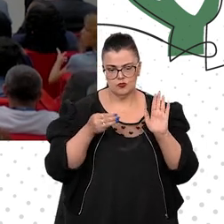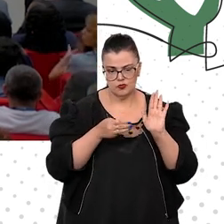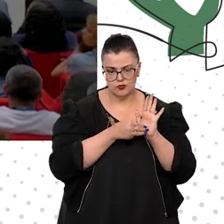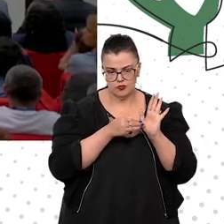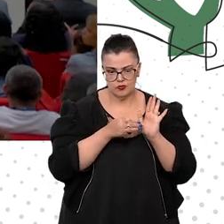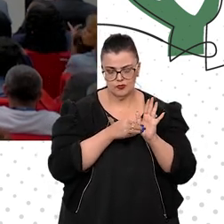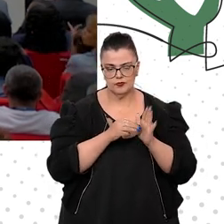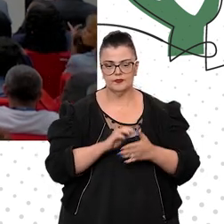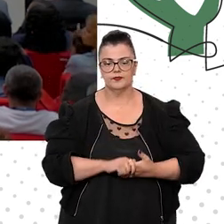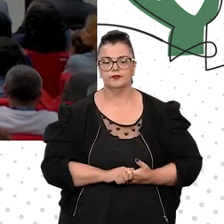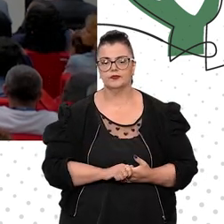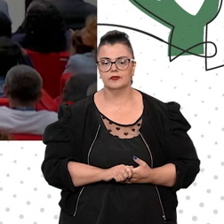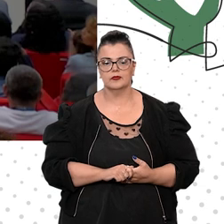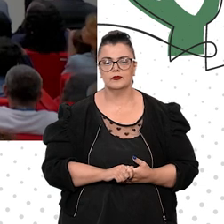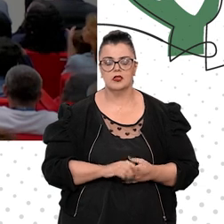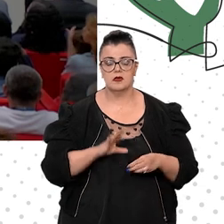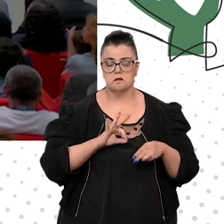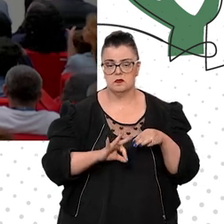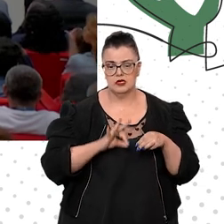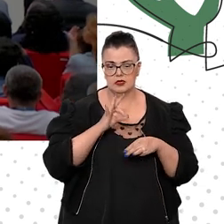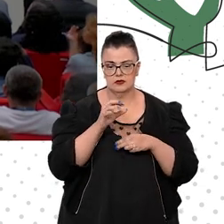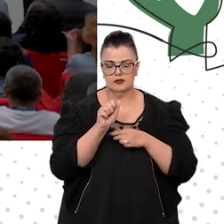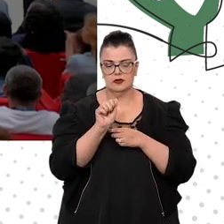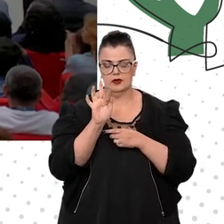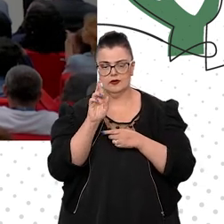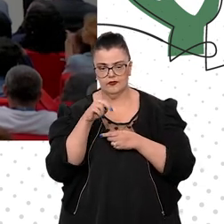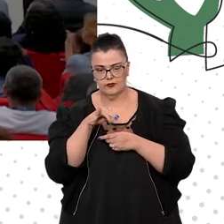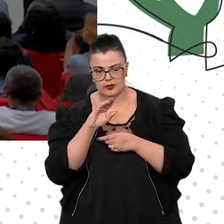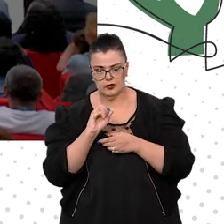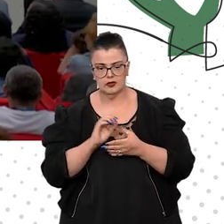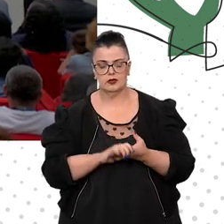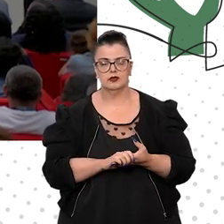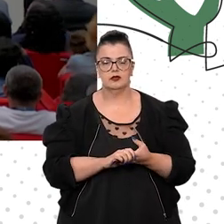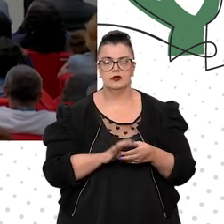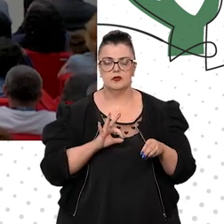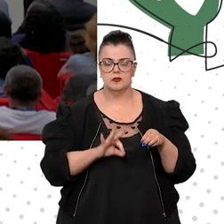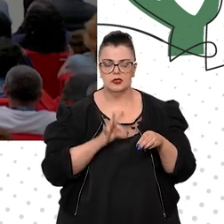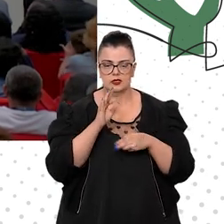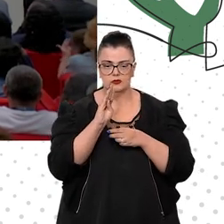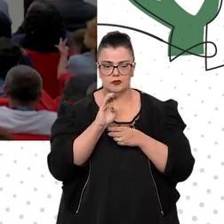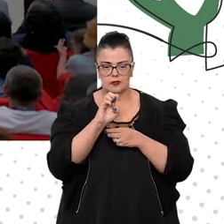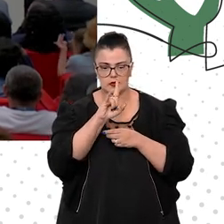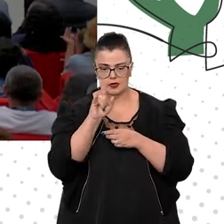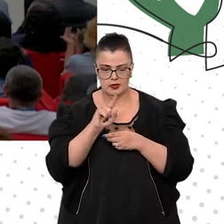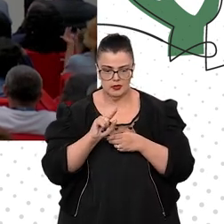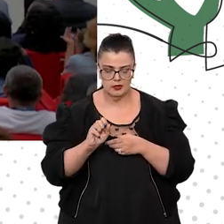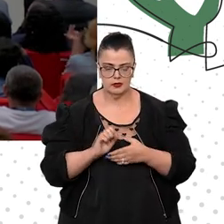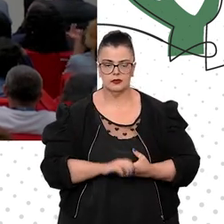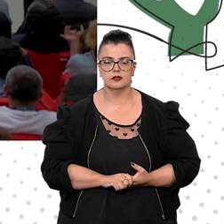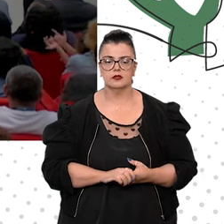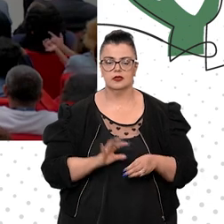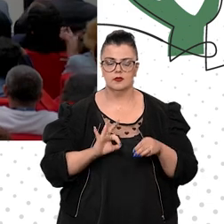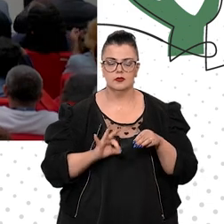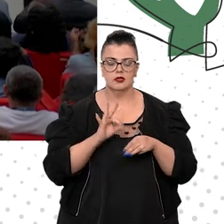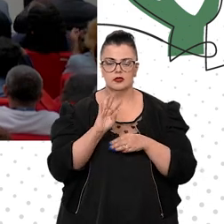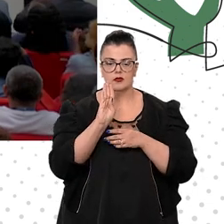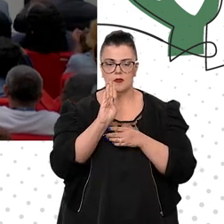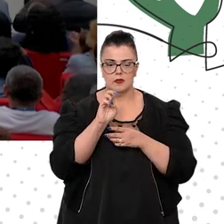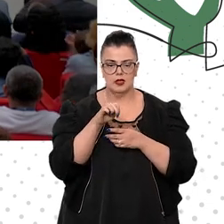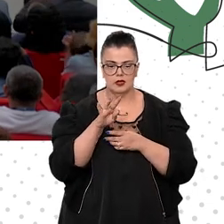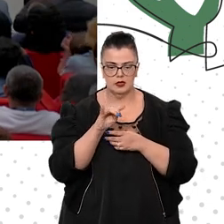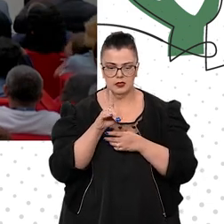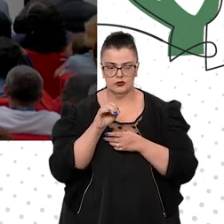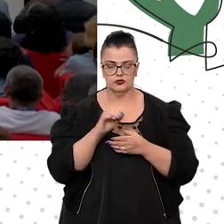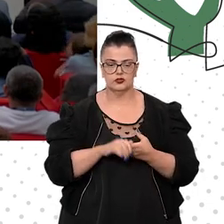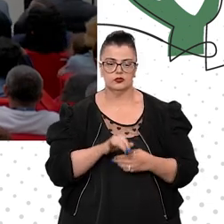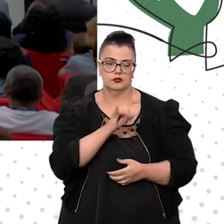ministro Afrânio, ministro Teodoro, ministro Belize, ministro Benedito, Rio de Janeiro, lá